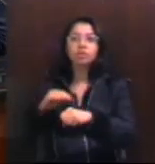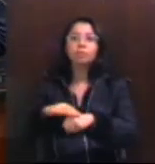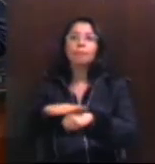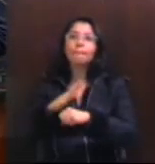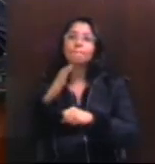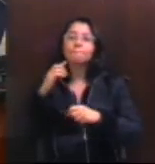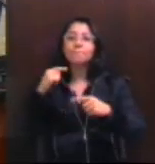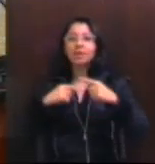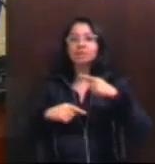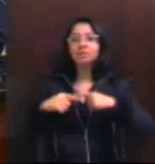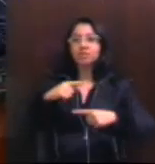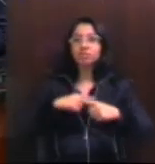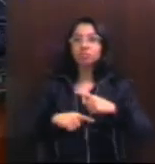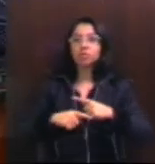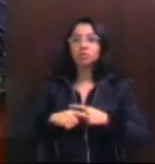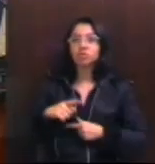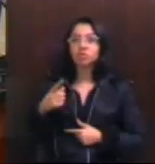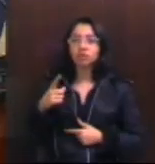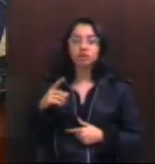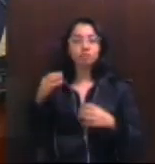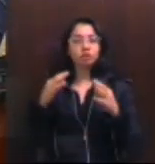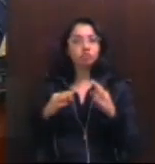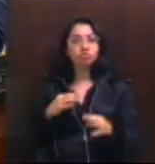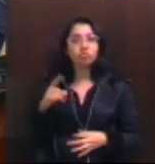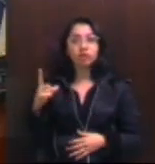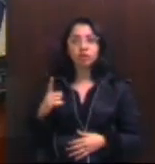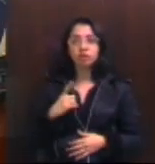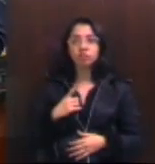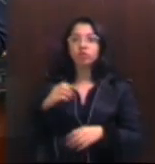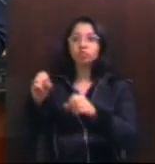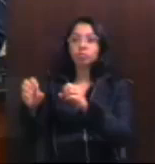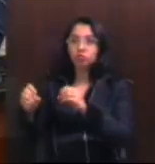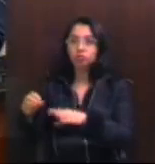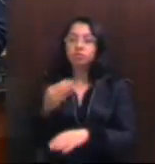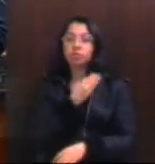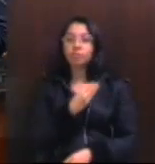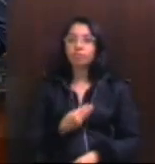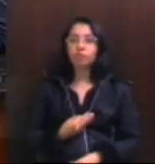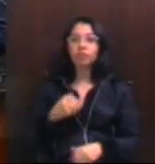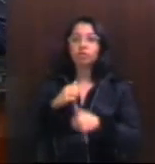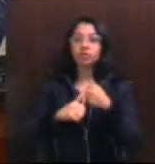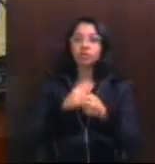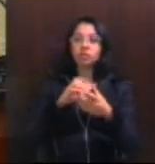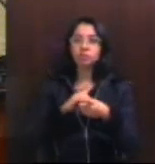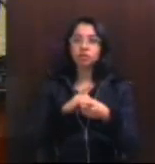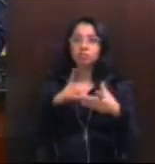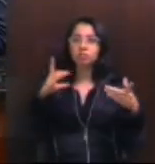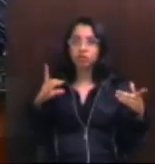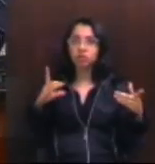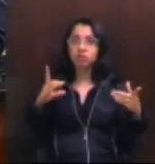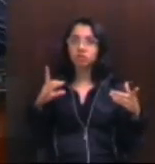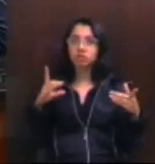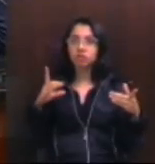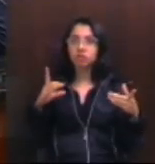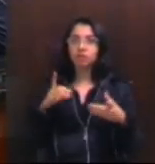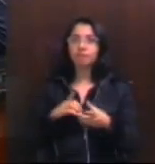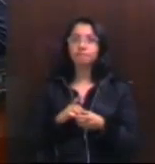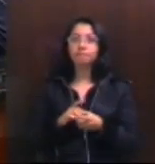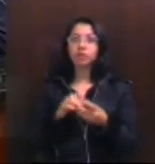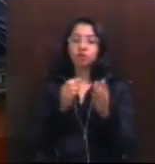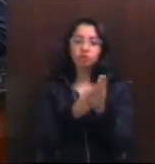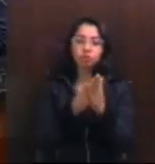revolucionário. E não existe nada mais justo do que ter uma educação pública e de qualidade para que a democracia seja algo que